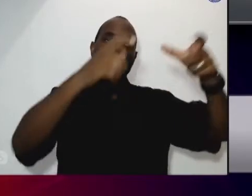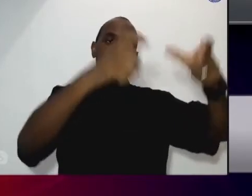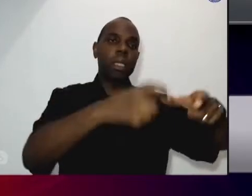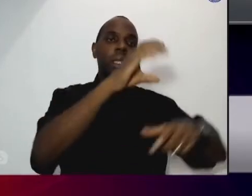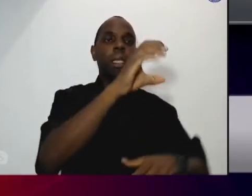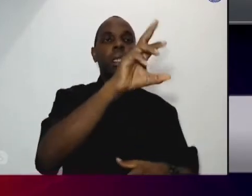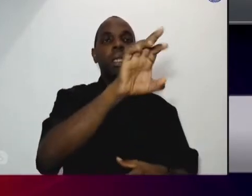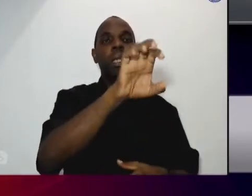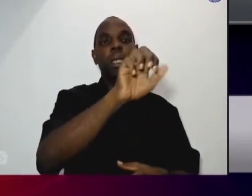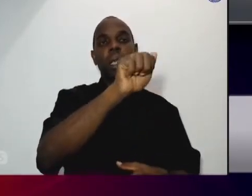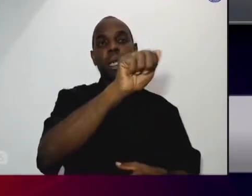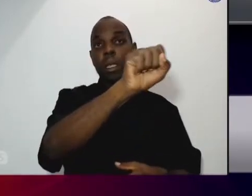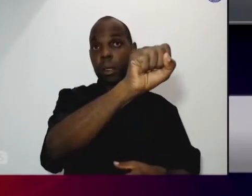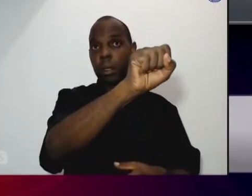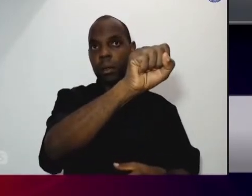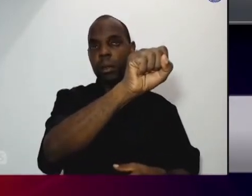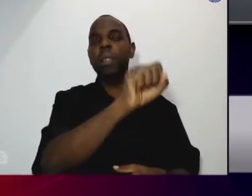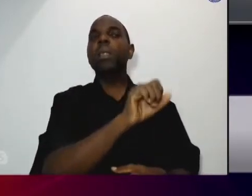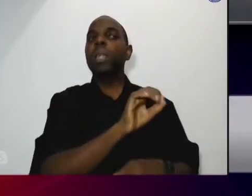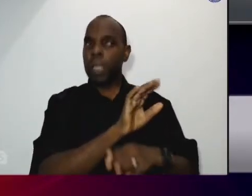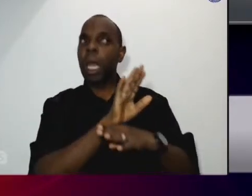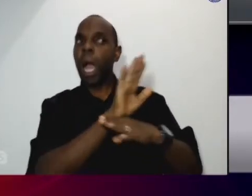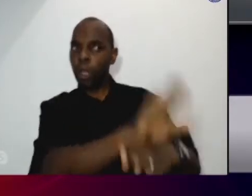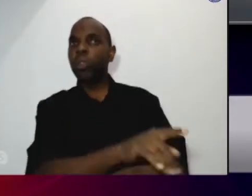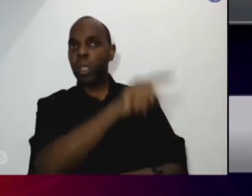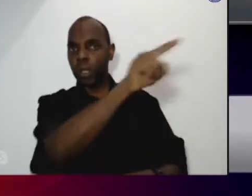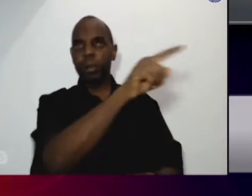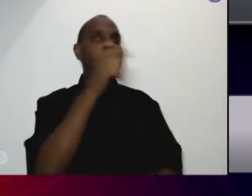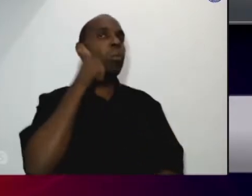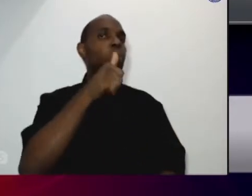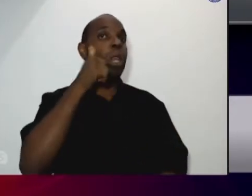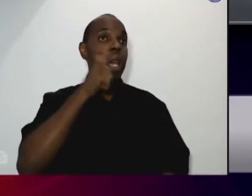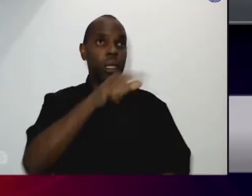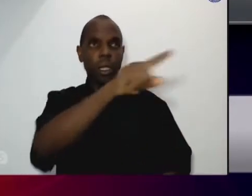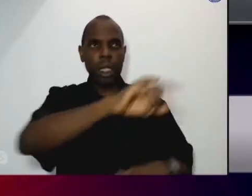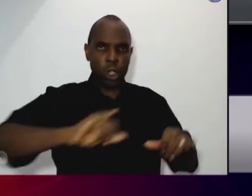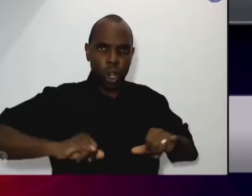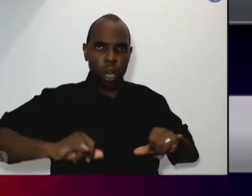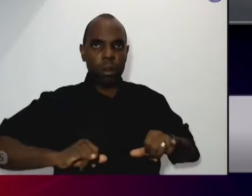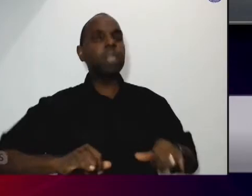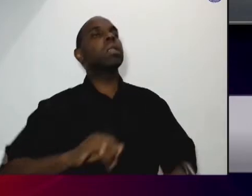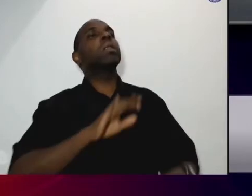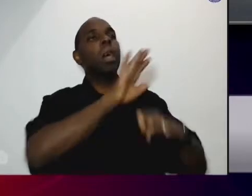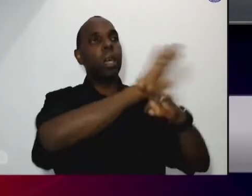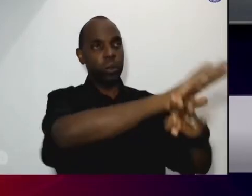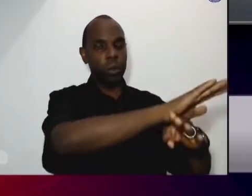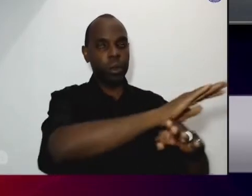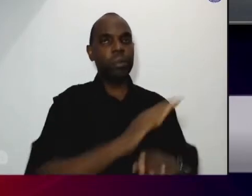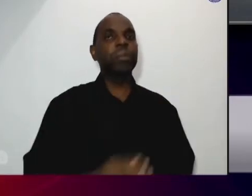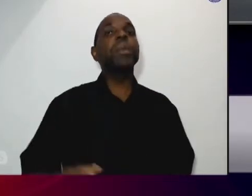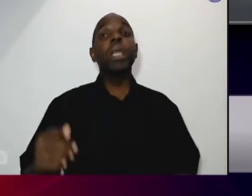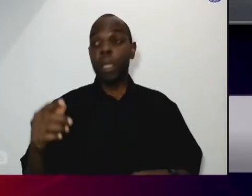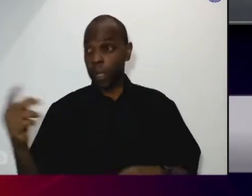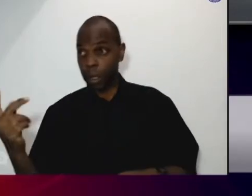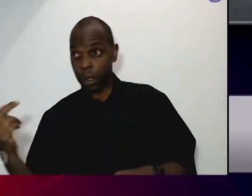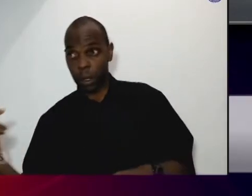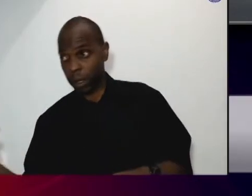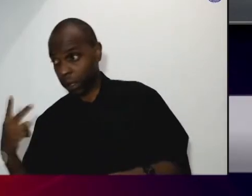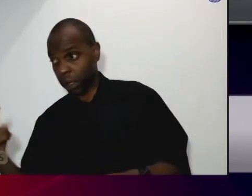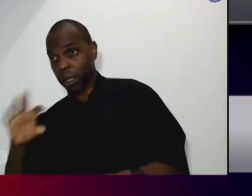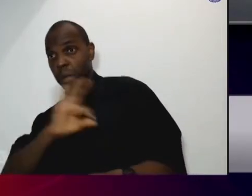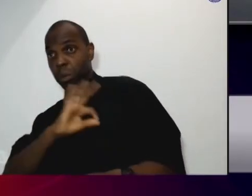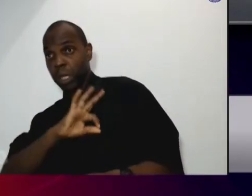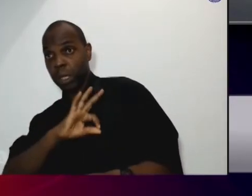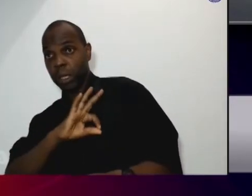social que cuida dessa vítima de violência doméstica então a gente tem um contato muito assim próximo né com nós